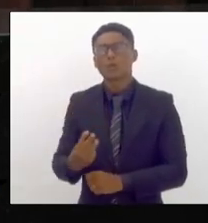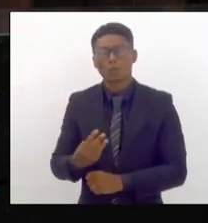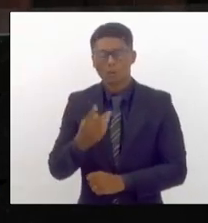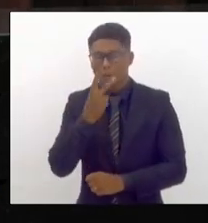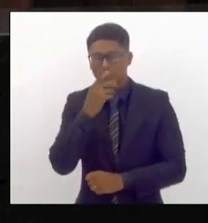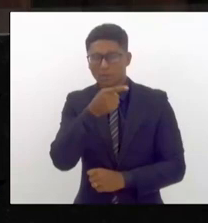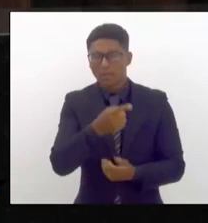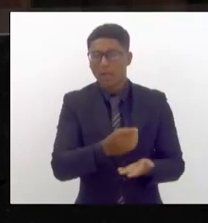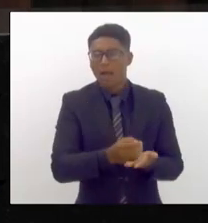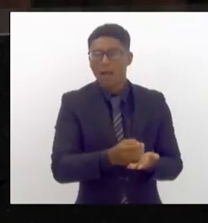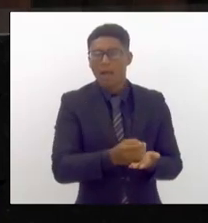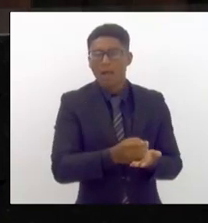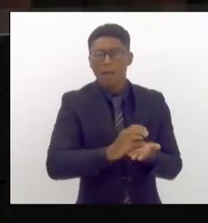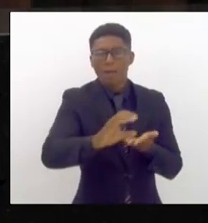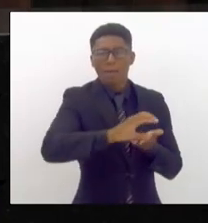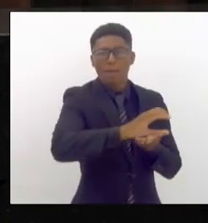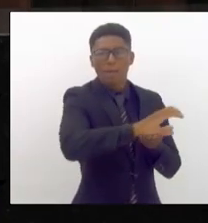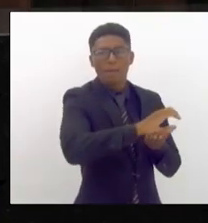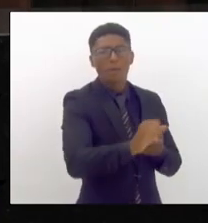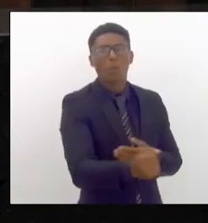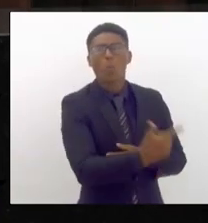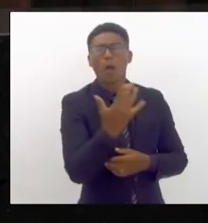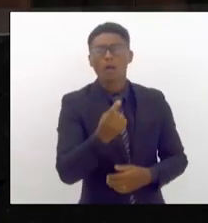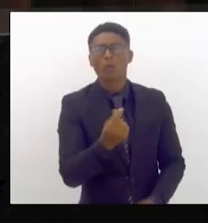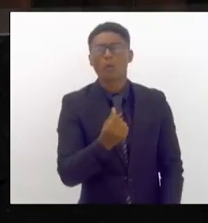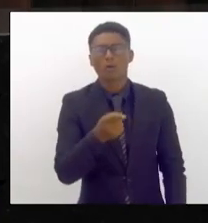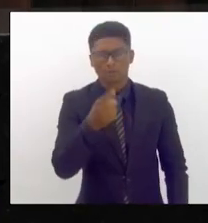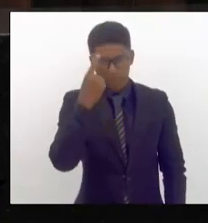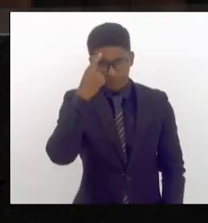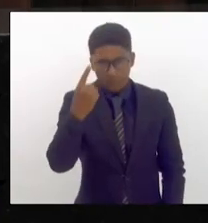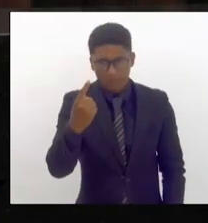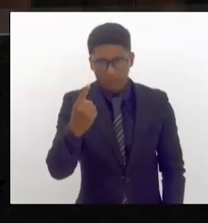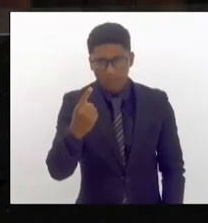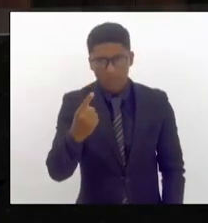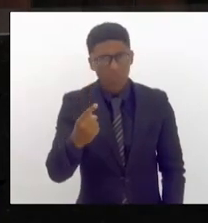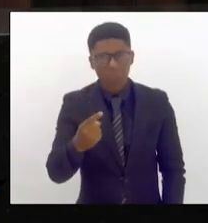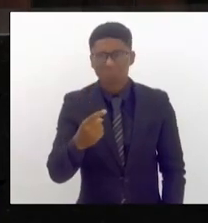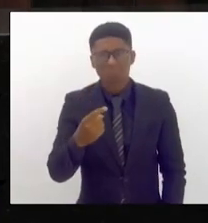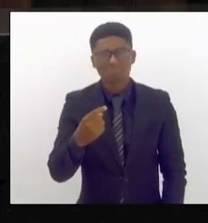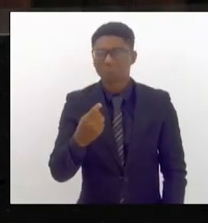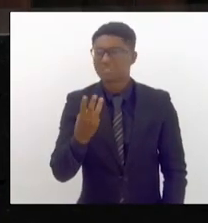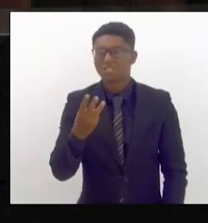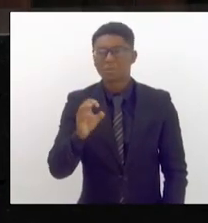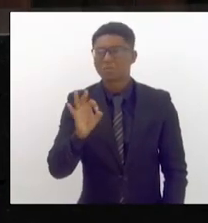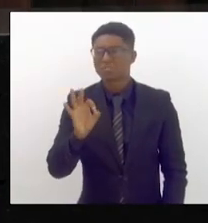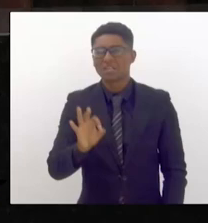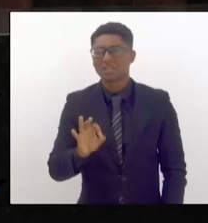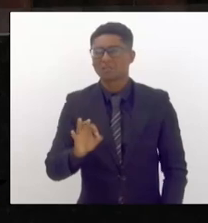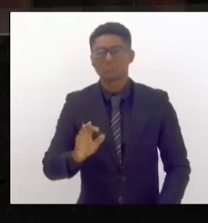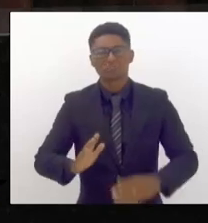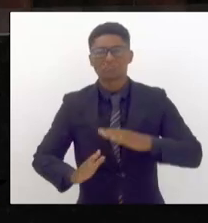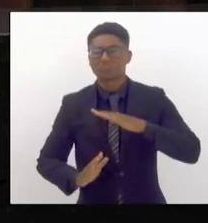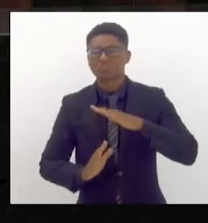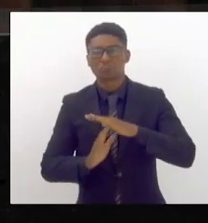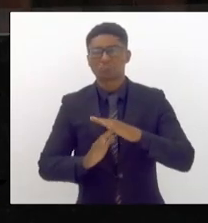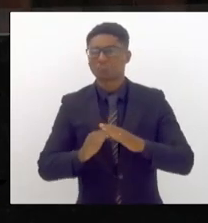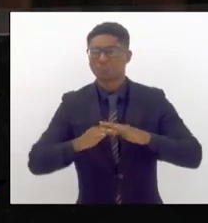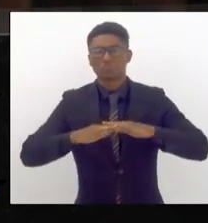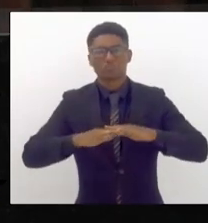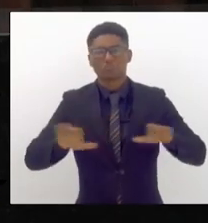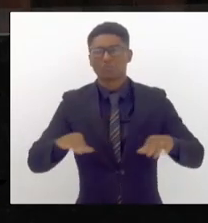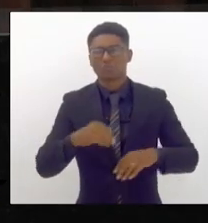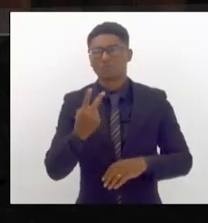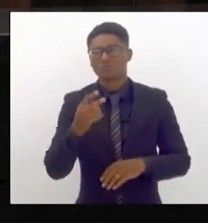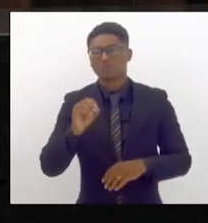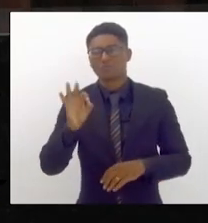gasto pela supervia até aquele momento não lembra não chegou nem a 30% deputado dos Paulo parecia que era em torno de 20